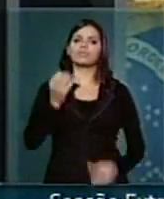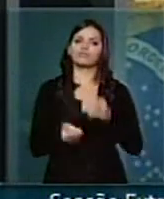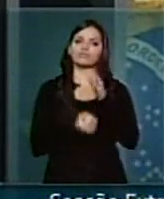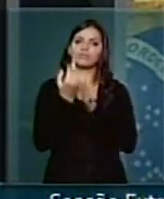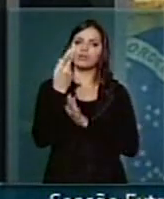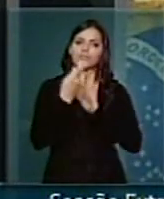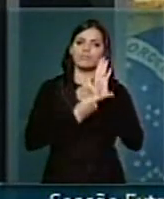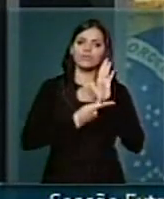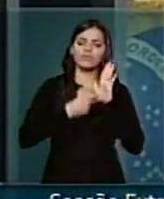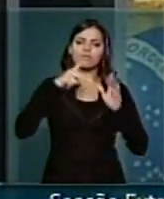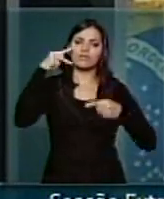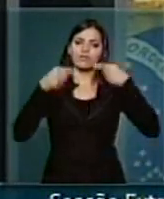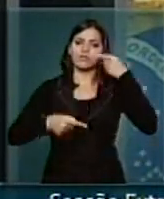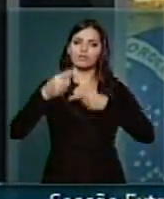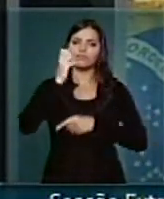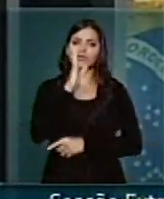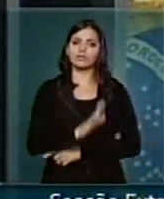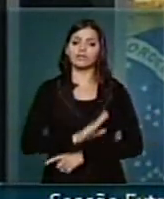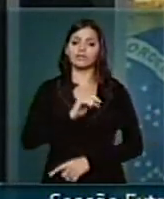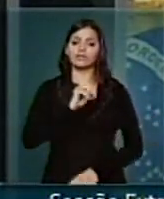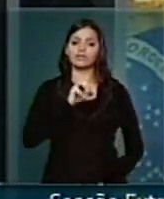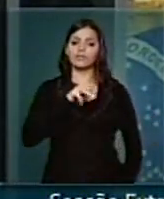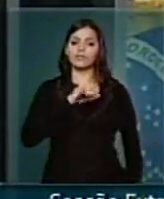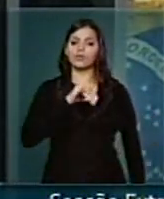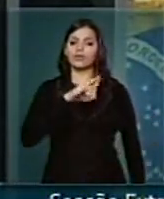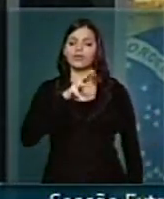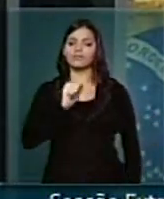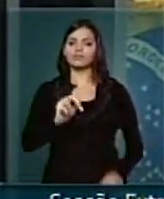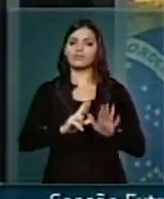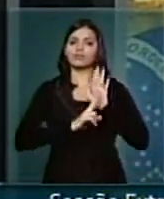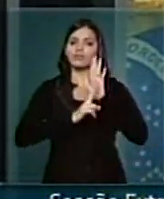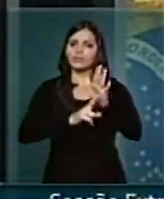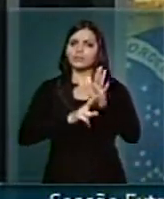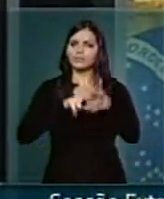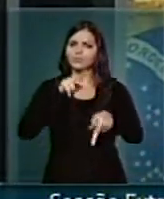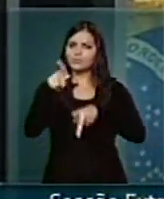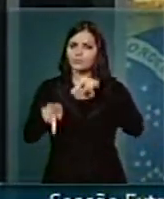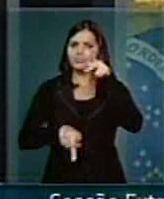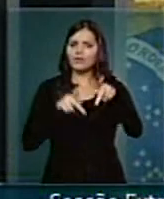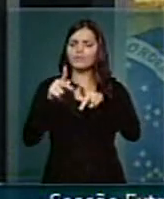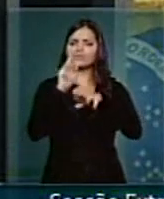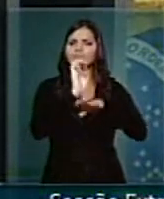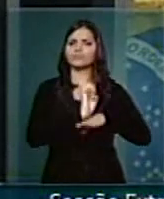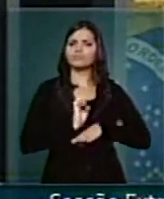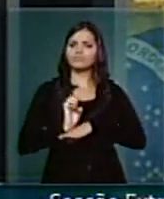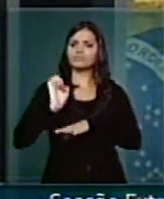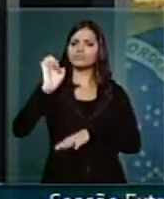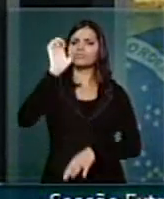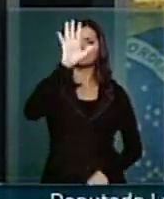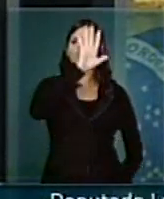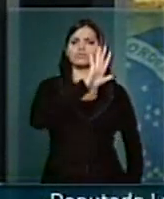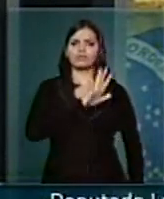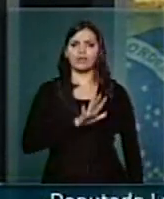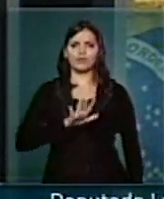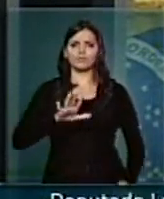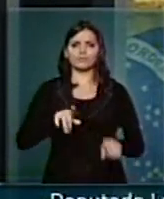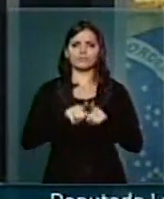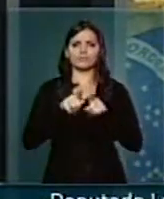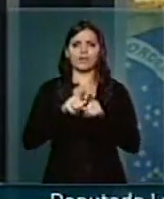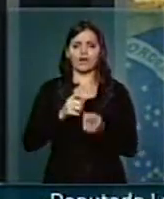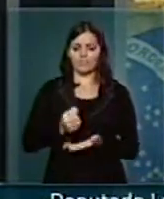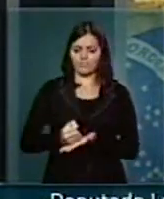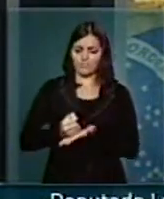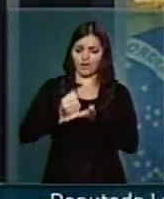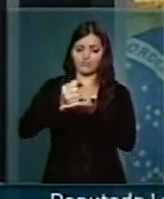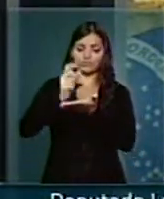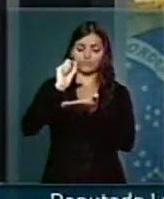da democracia, da representação de todo o nosso povo, dos nossos estados, desde a base